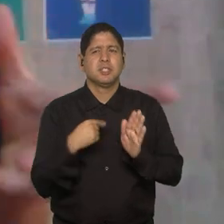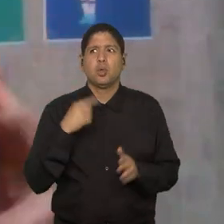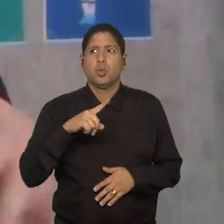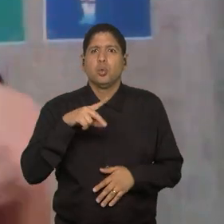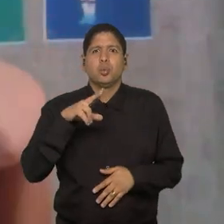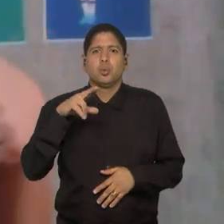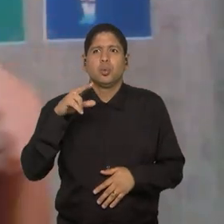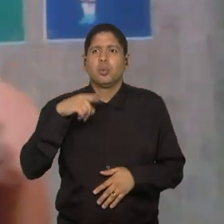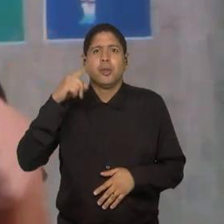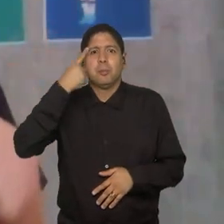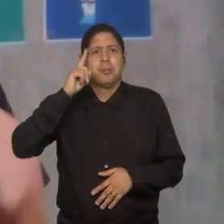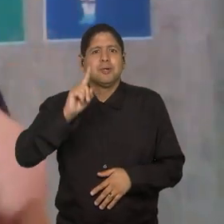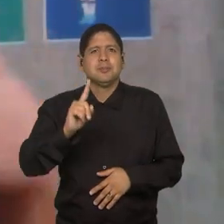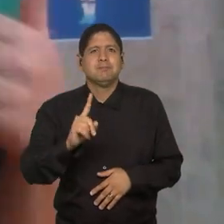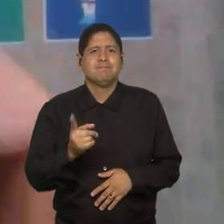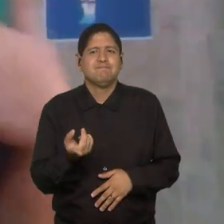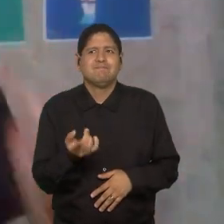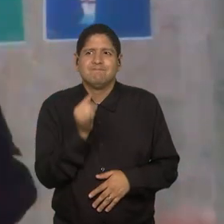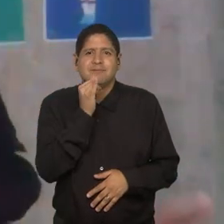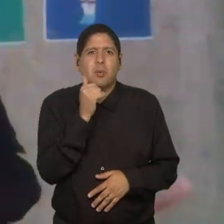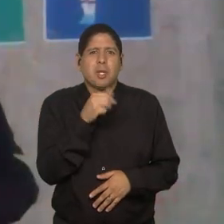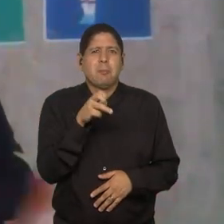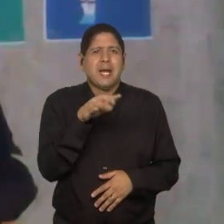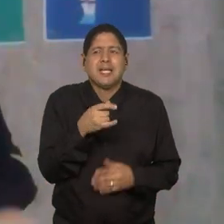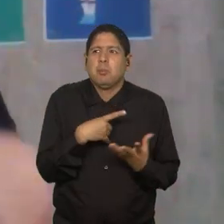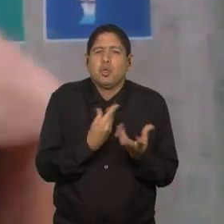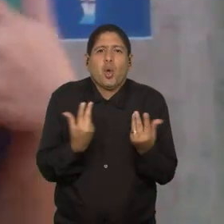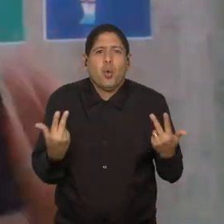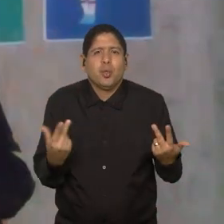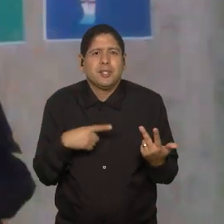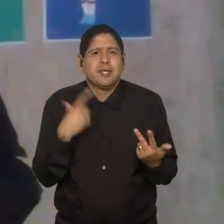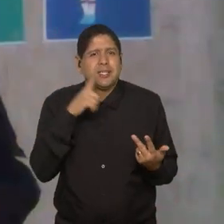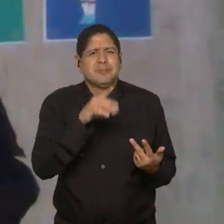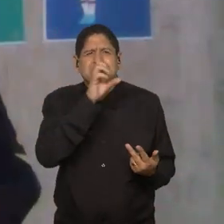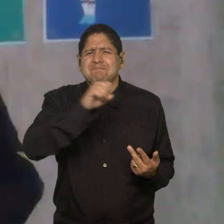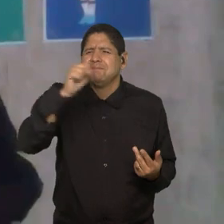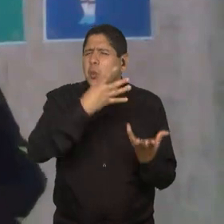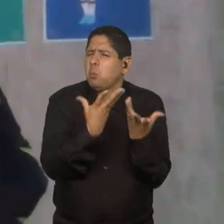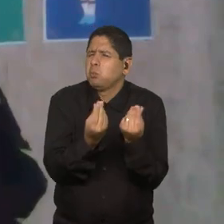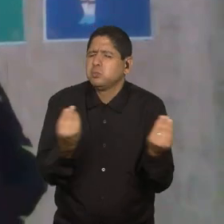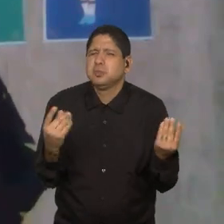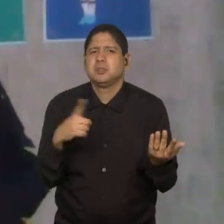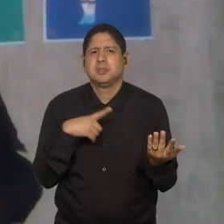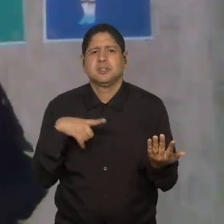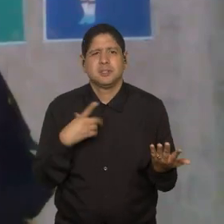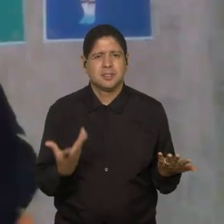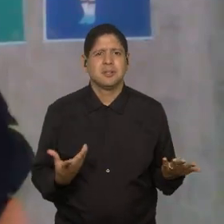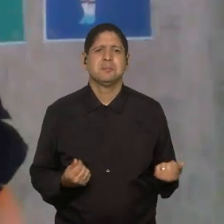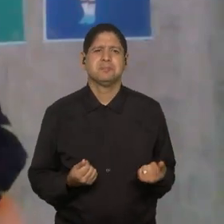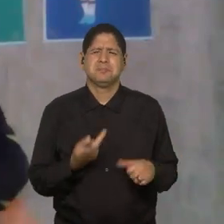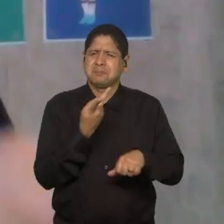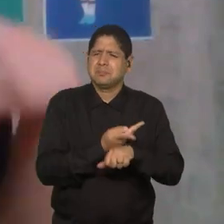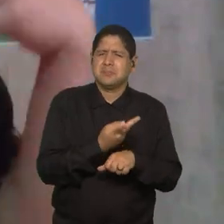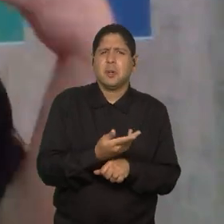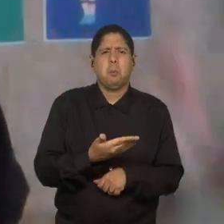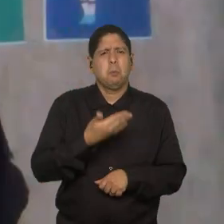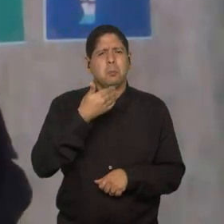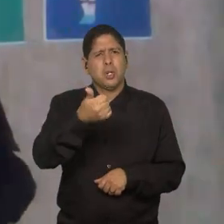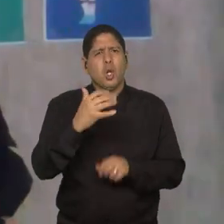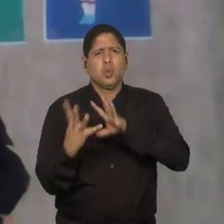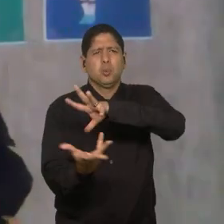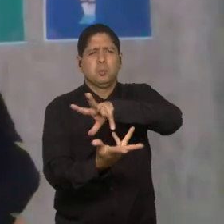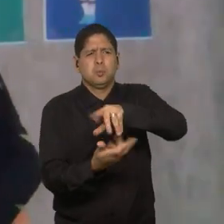imaginava no sentido assim, a Marta já é tanta coisa, Ela já ganhou tantos títulos de melhor do mundo